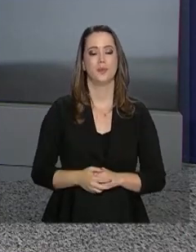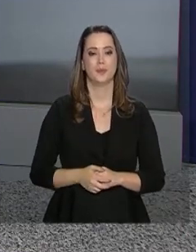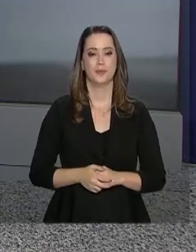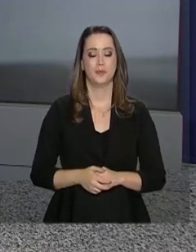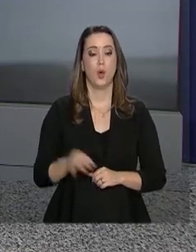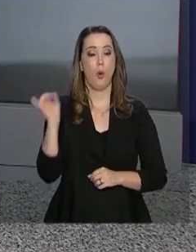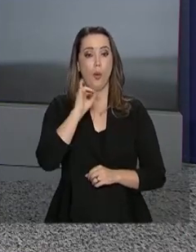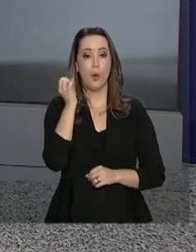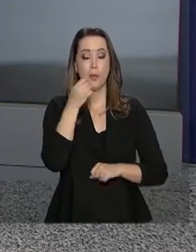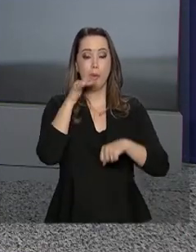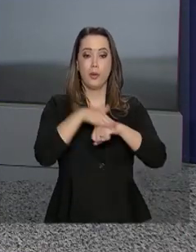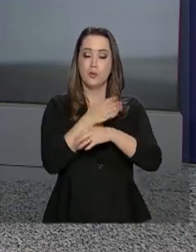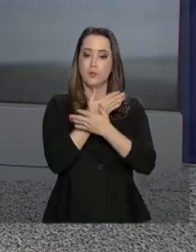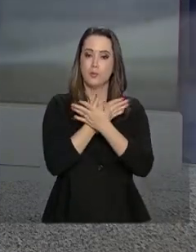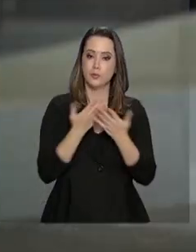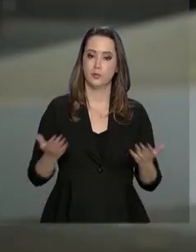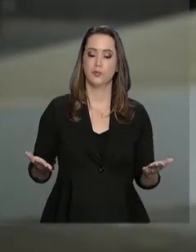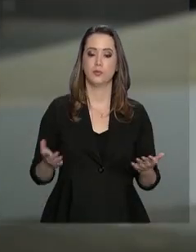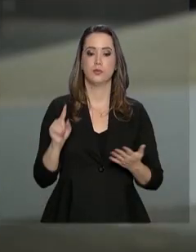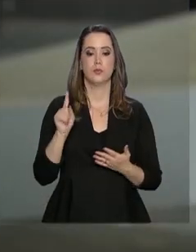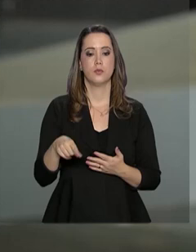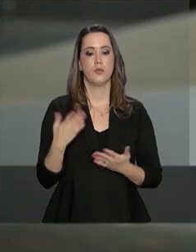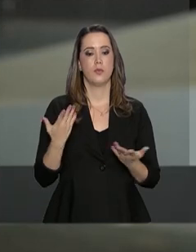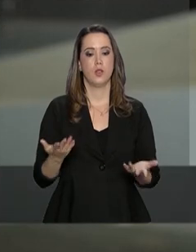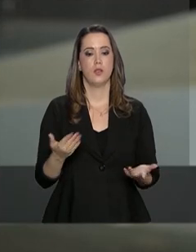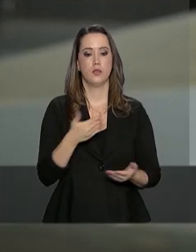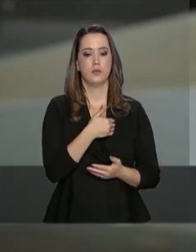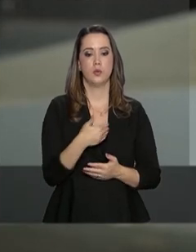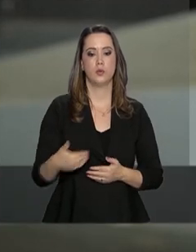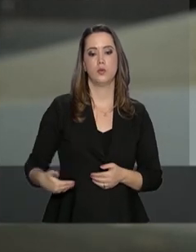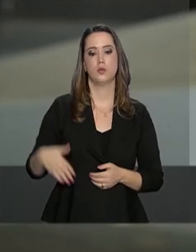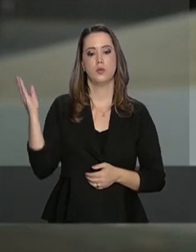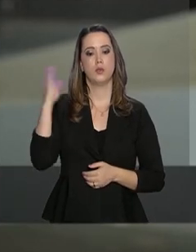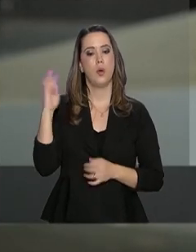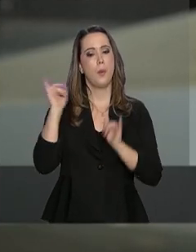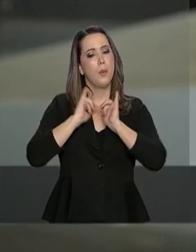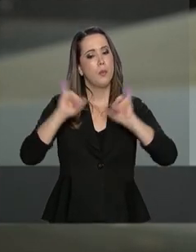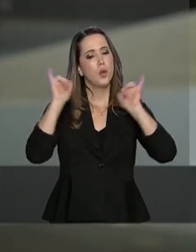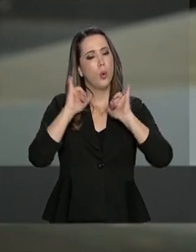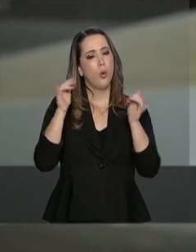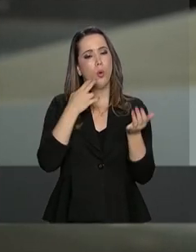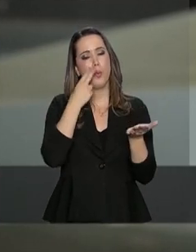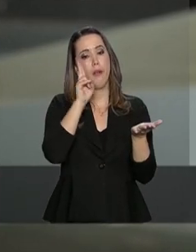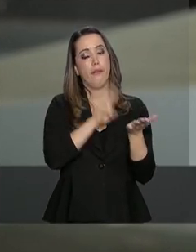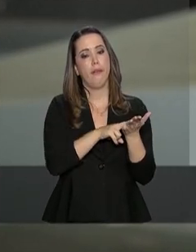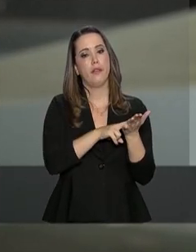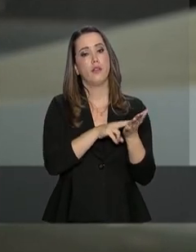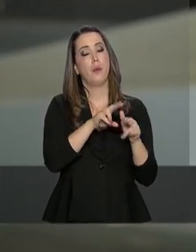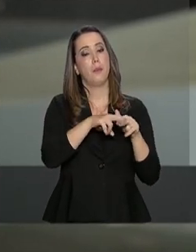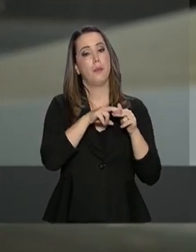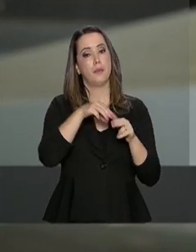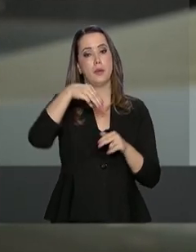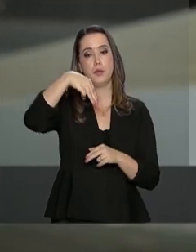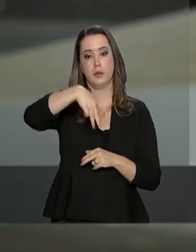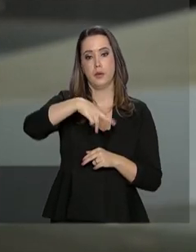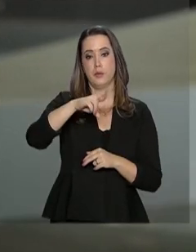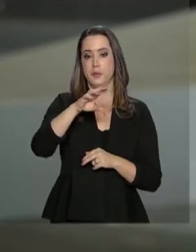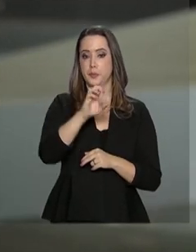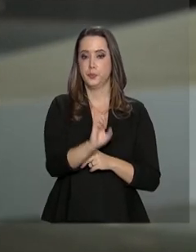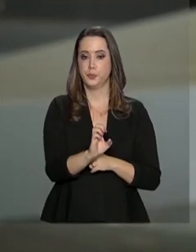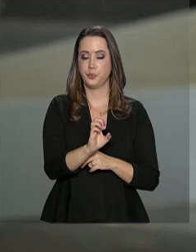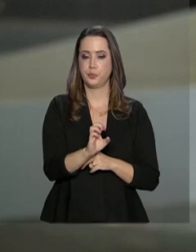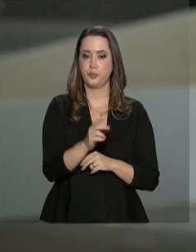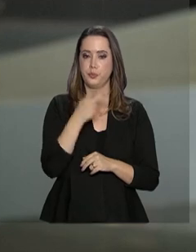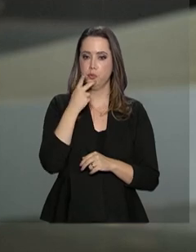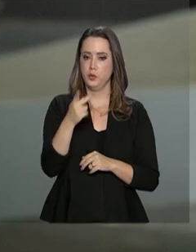Oi, Alessandra, boa noite para você, boa noite a todos. Olha só, o governo brasileiro publicou uma nota por meio do Ministério das Relações Exteriores